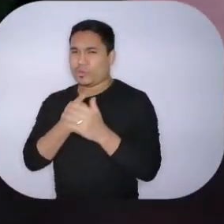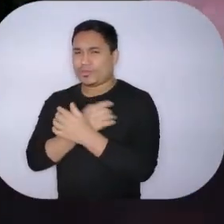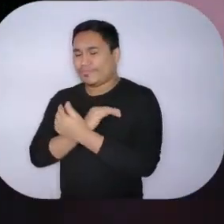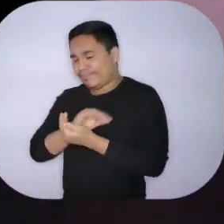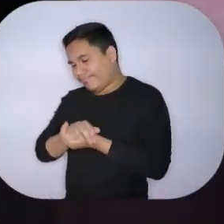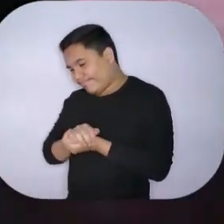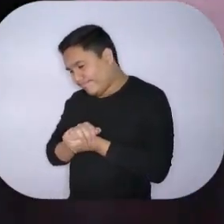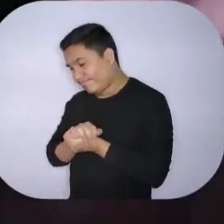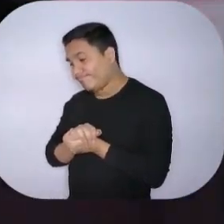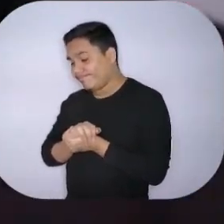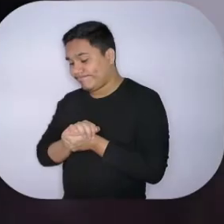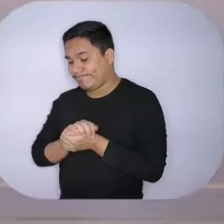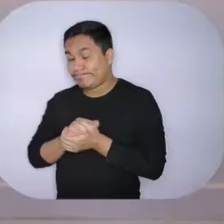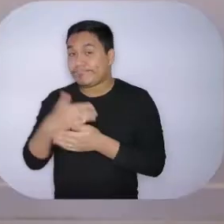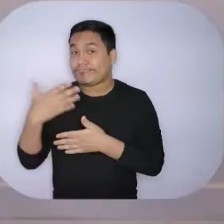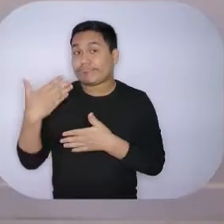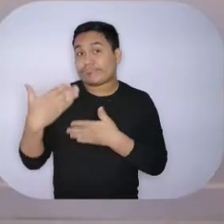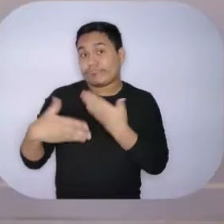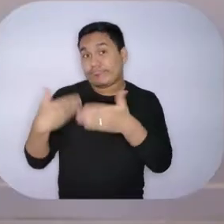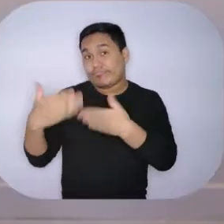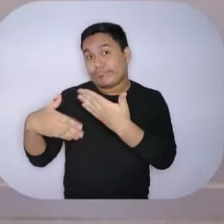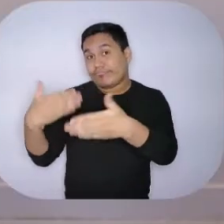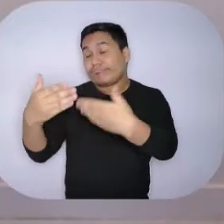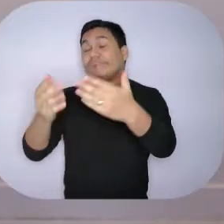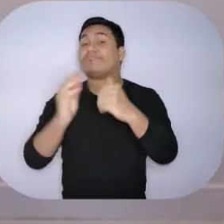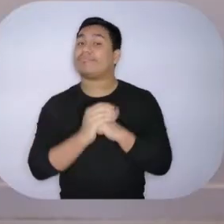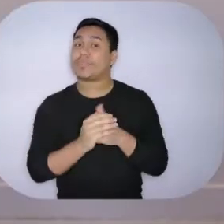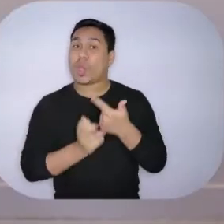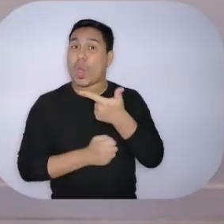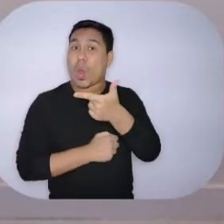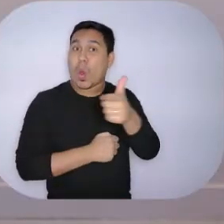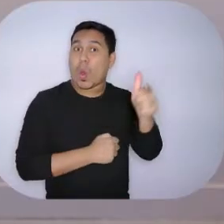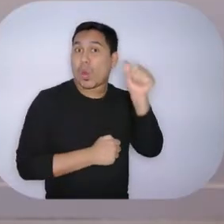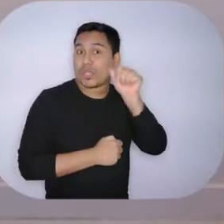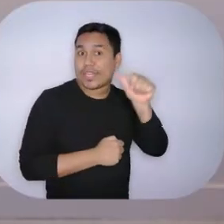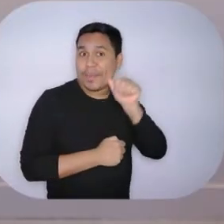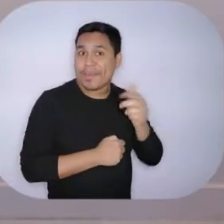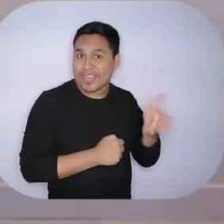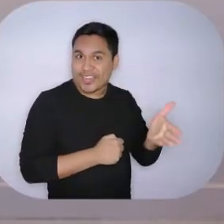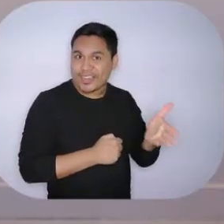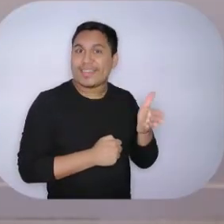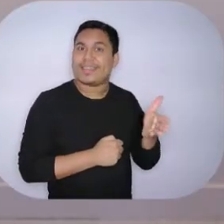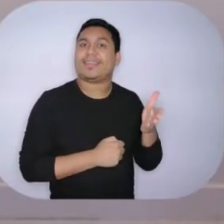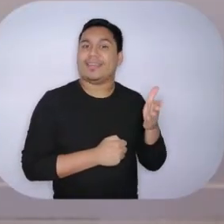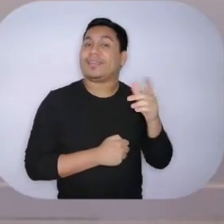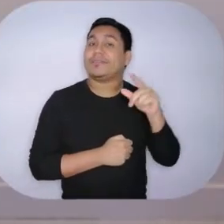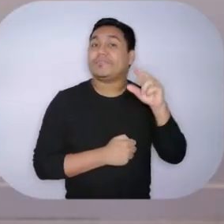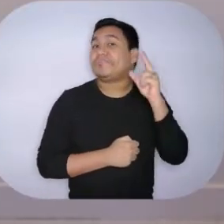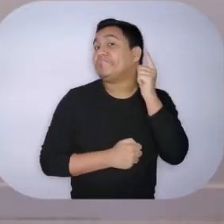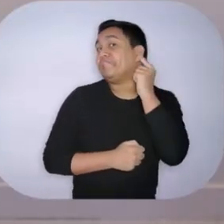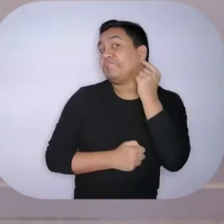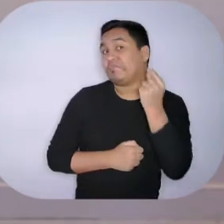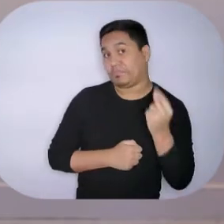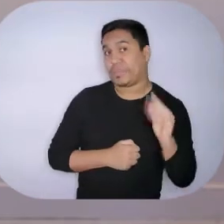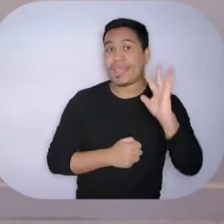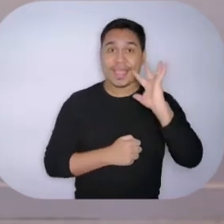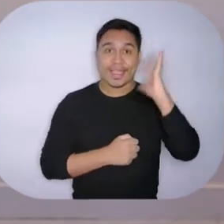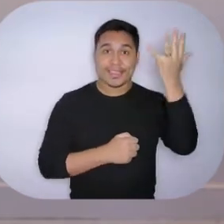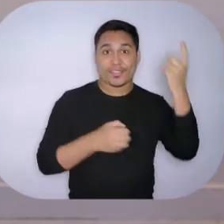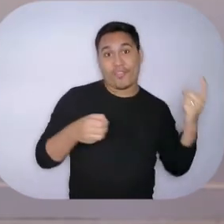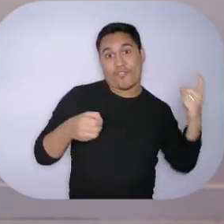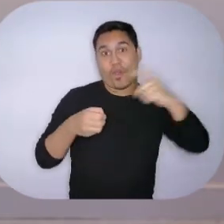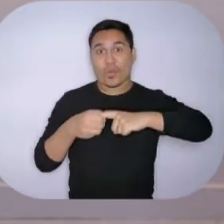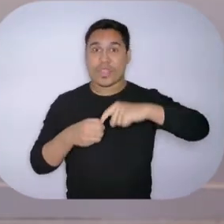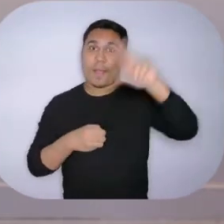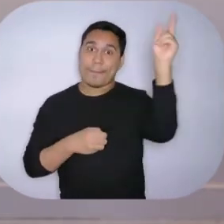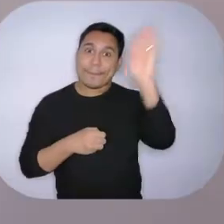Um pouquinho depois, aquela outra menina que tinha virado também artista, resolveu que estava na hora de voltar para o Brasil.